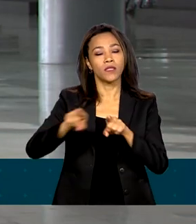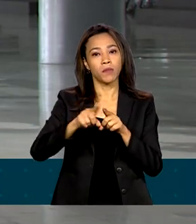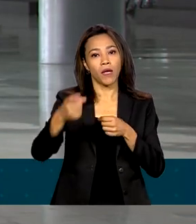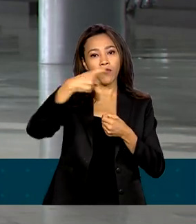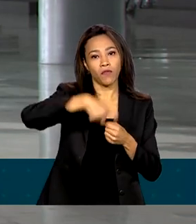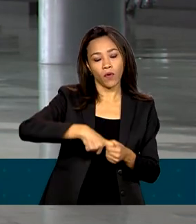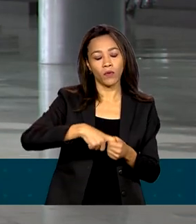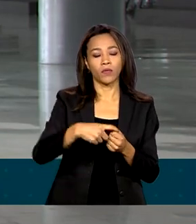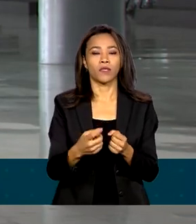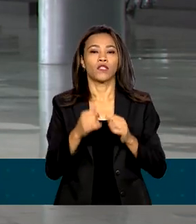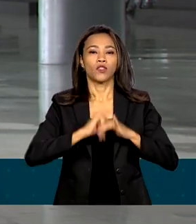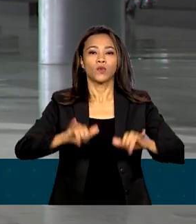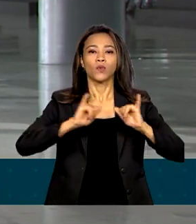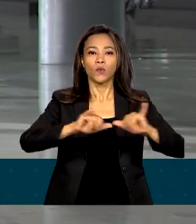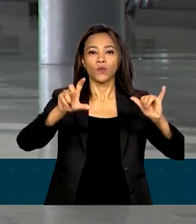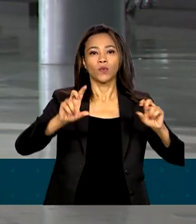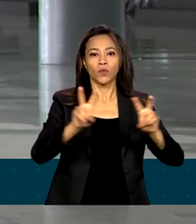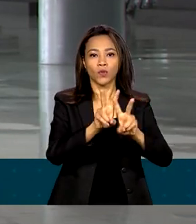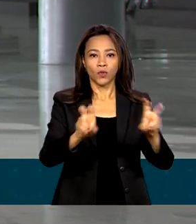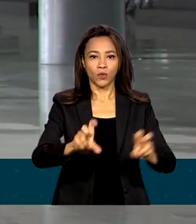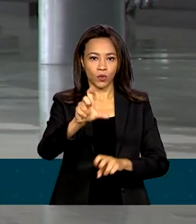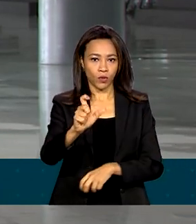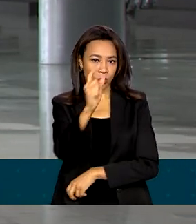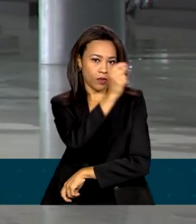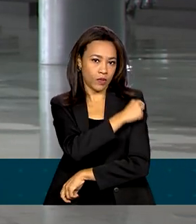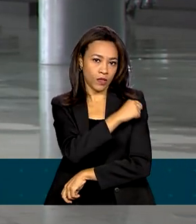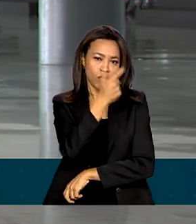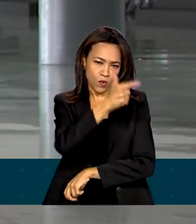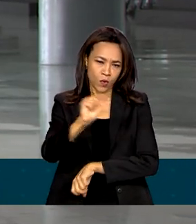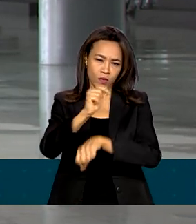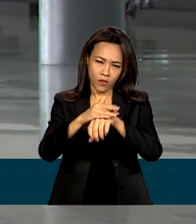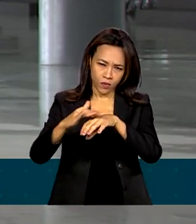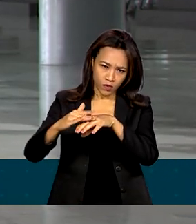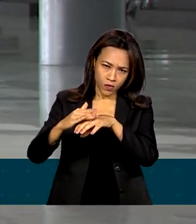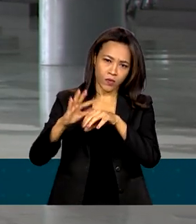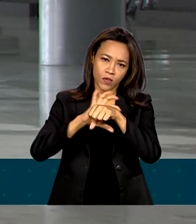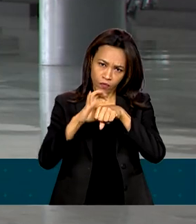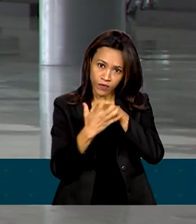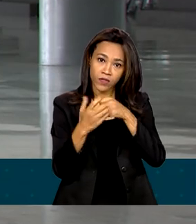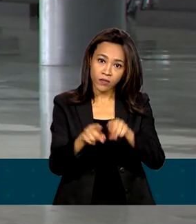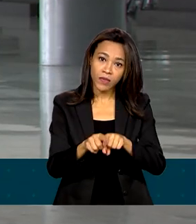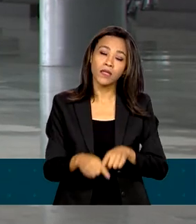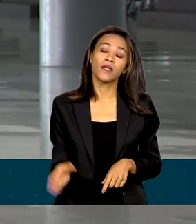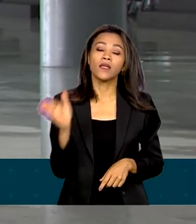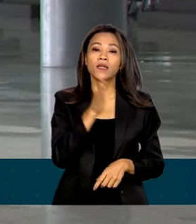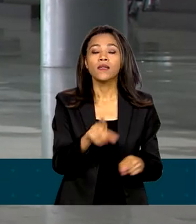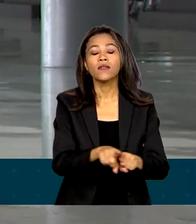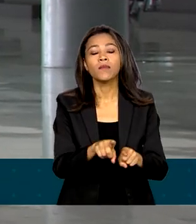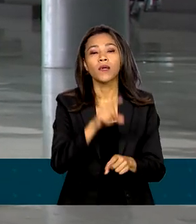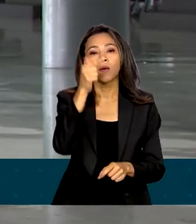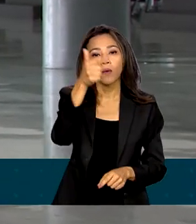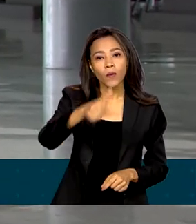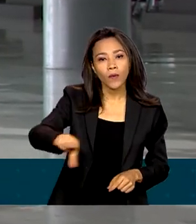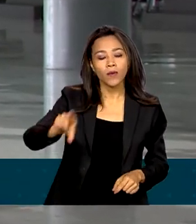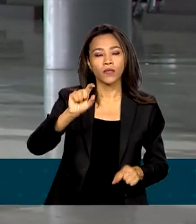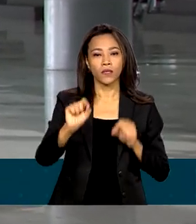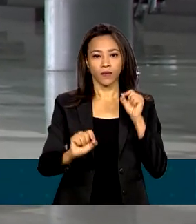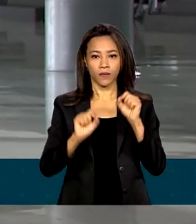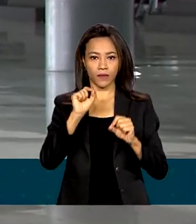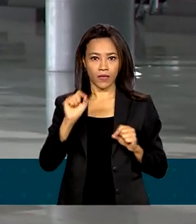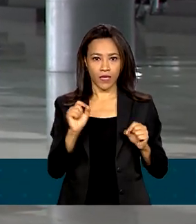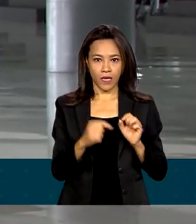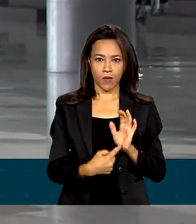contra a Covid e outras doenças. Outro destaque é a nova estrutura ministerial que devolveu a importância, restabeleceu a